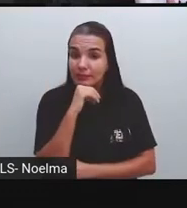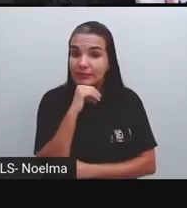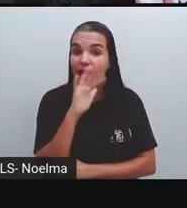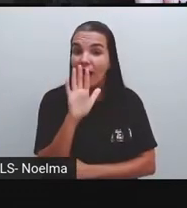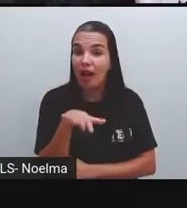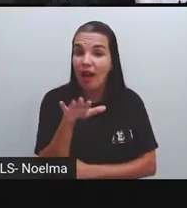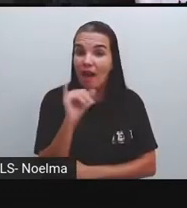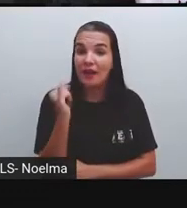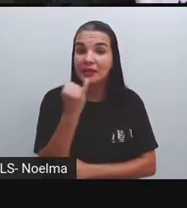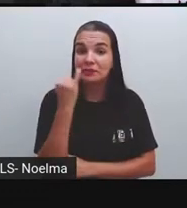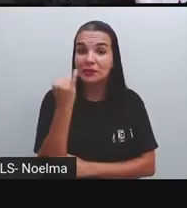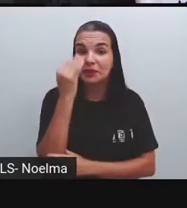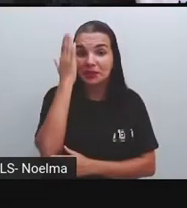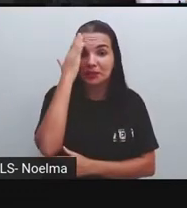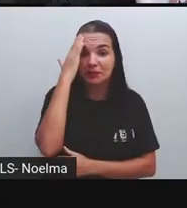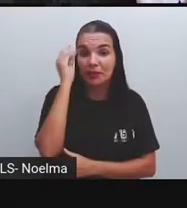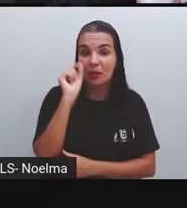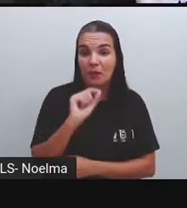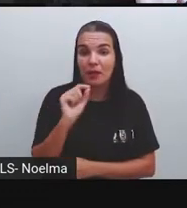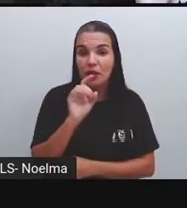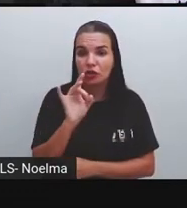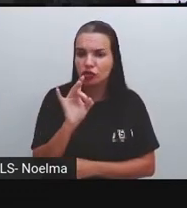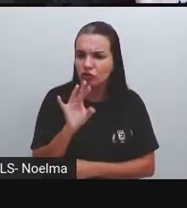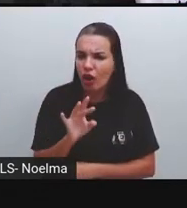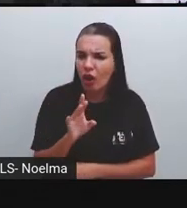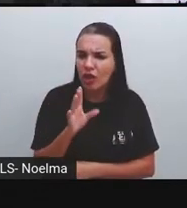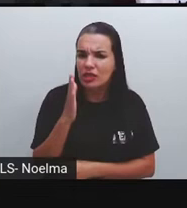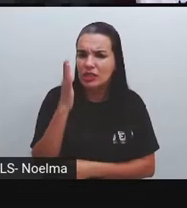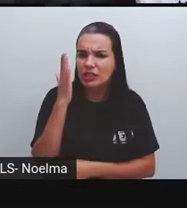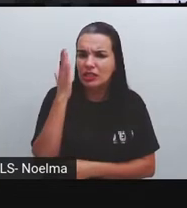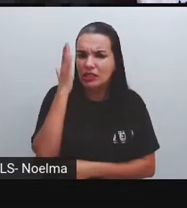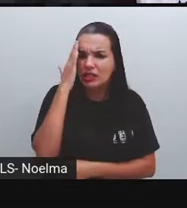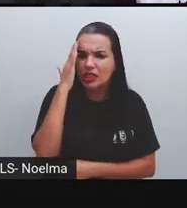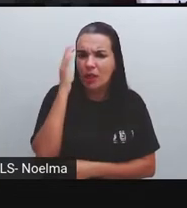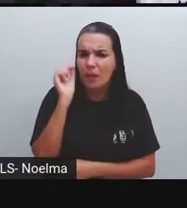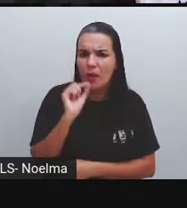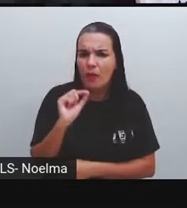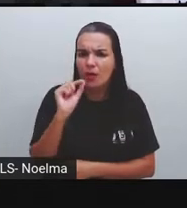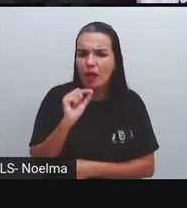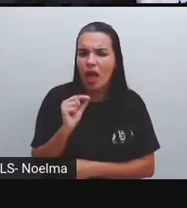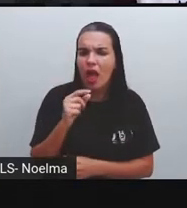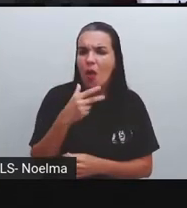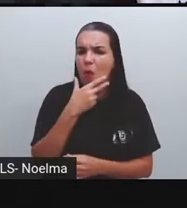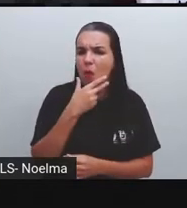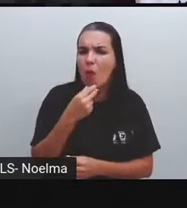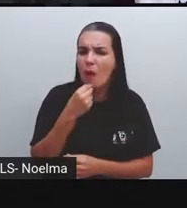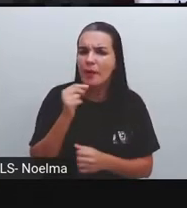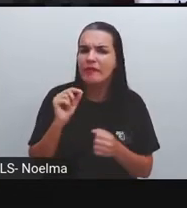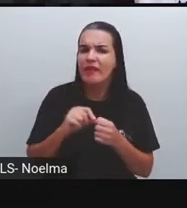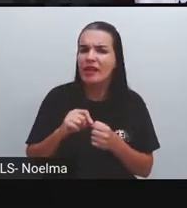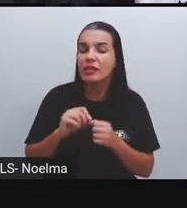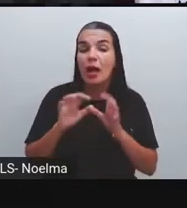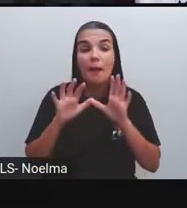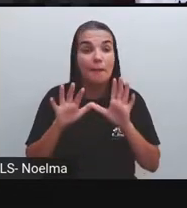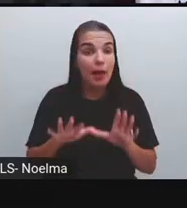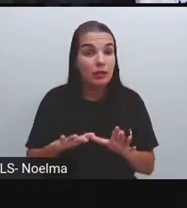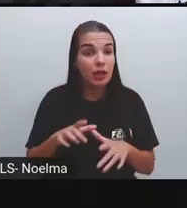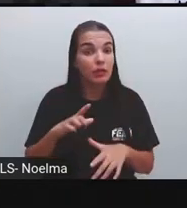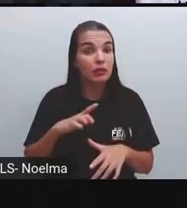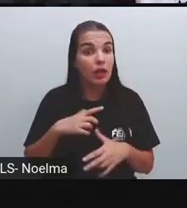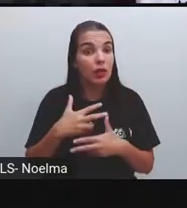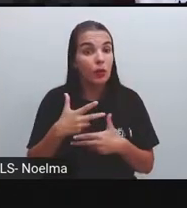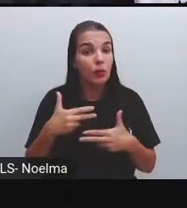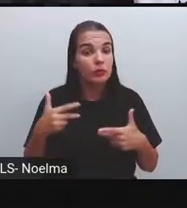falar sobre as transformações, que a gente está falando só sobre as transformações causadas pelo homem. Mas há transformações na natureza que